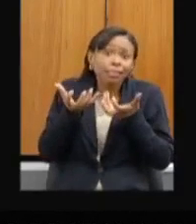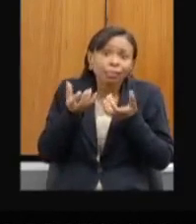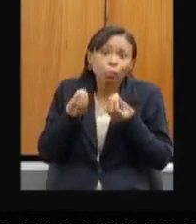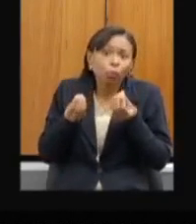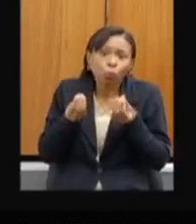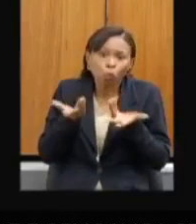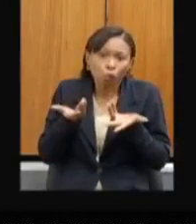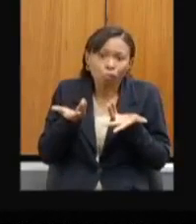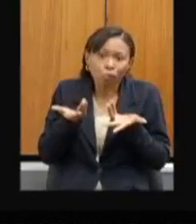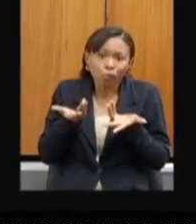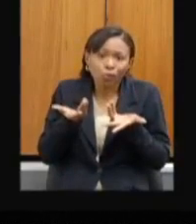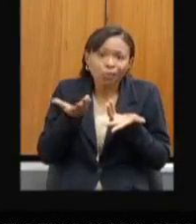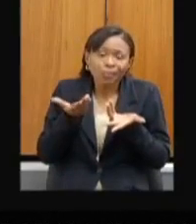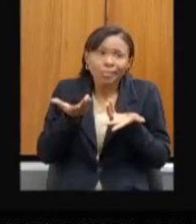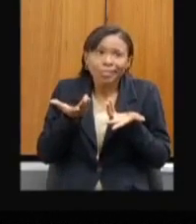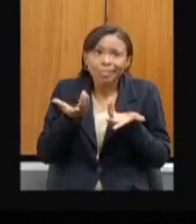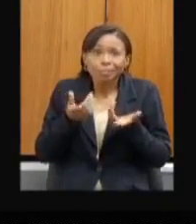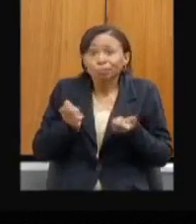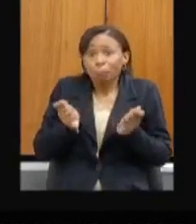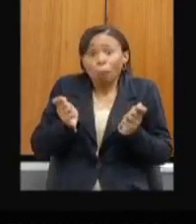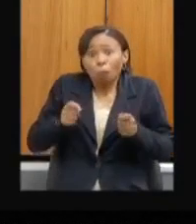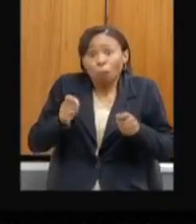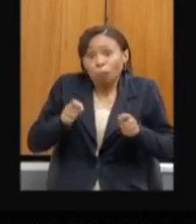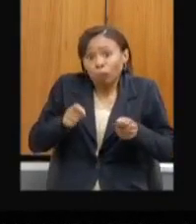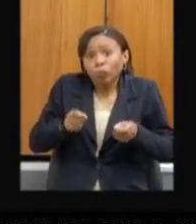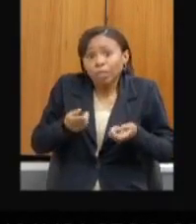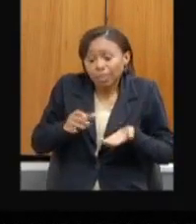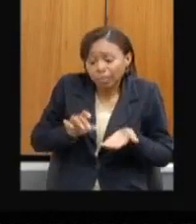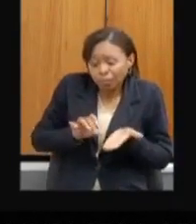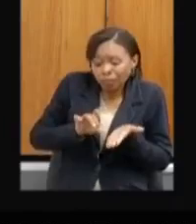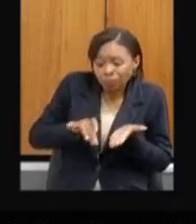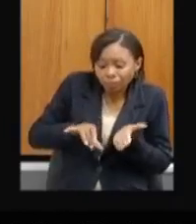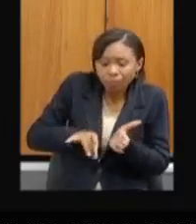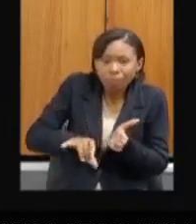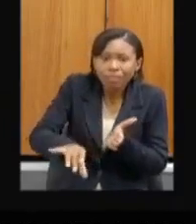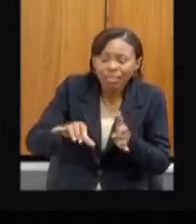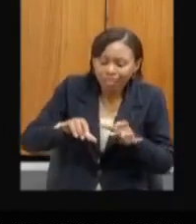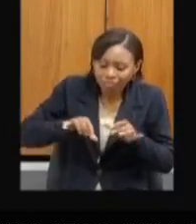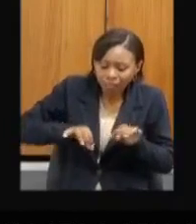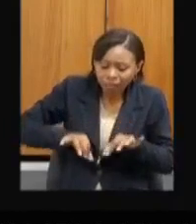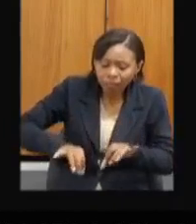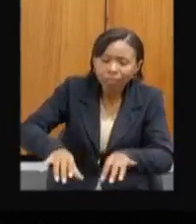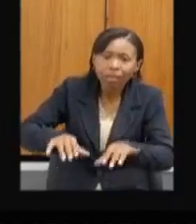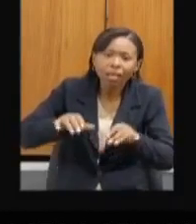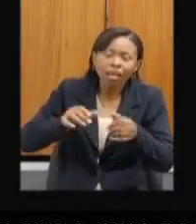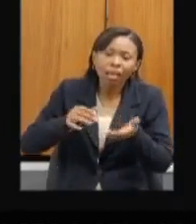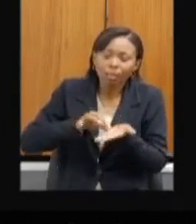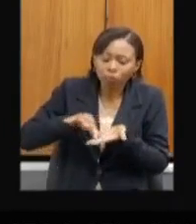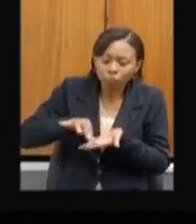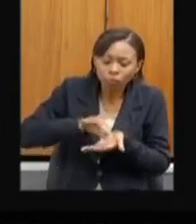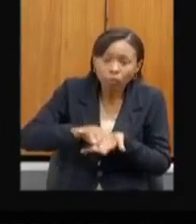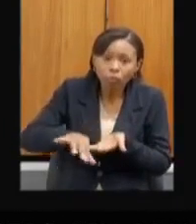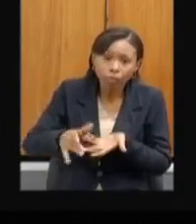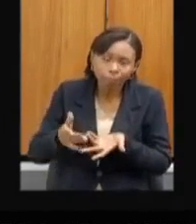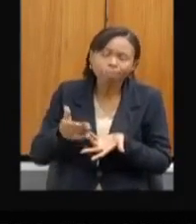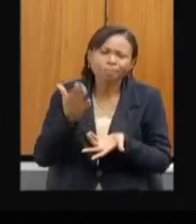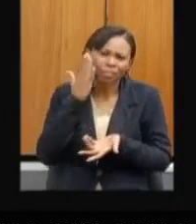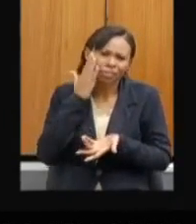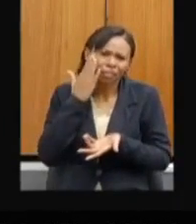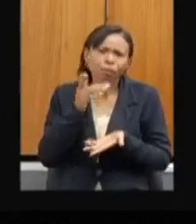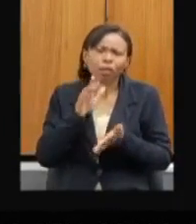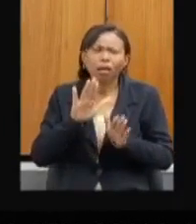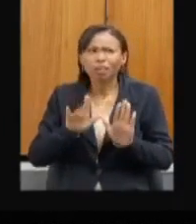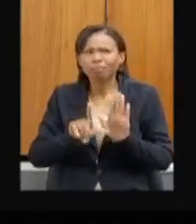muitas vezes a própria legislação ou algum, ou alguém